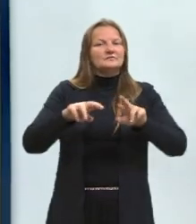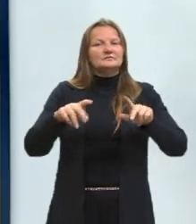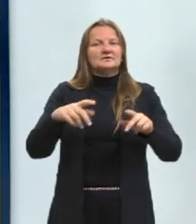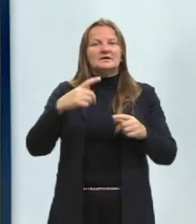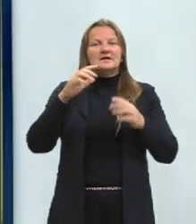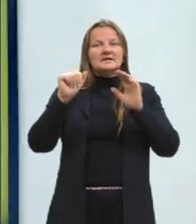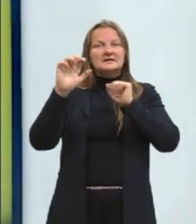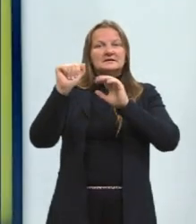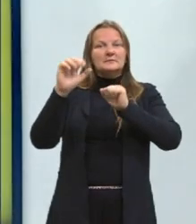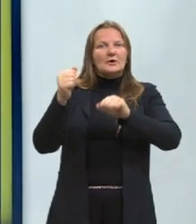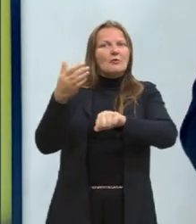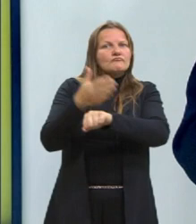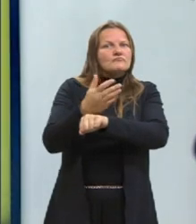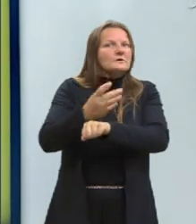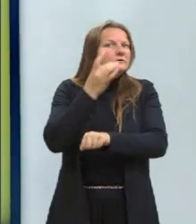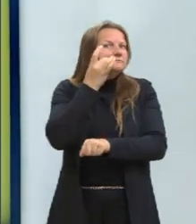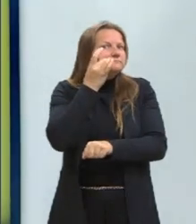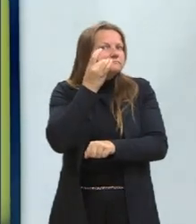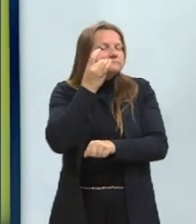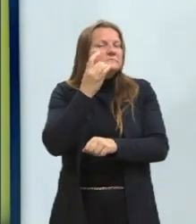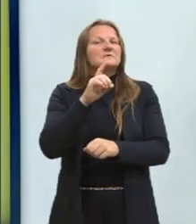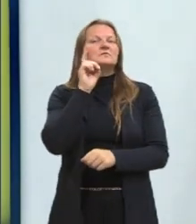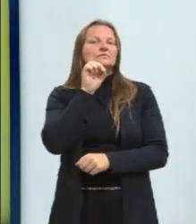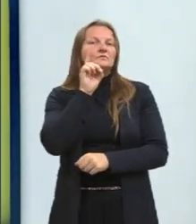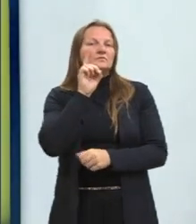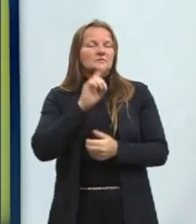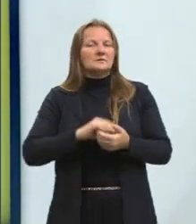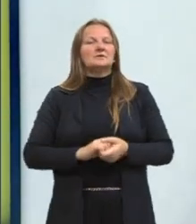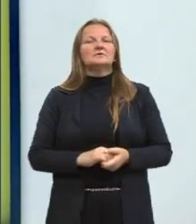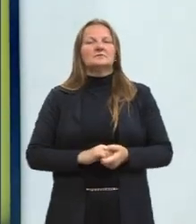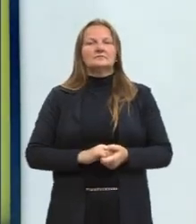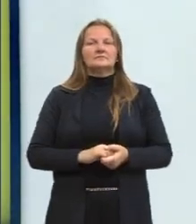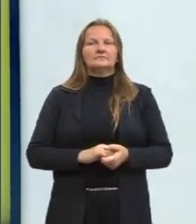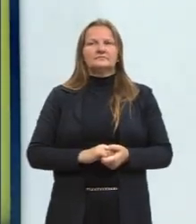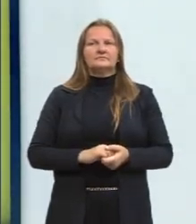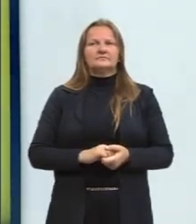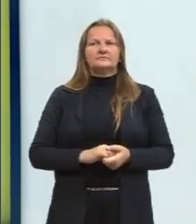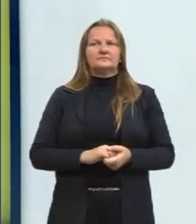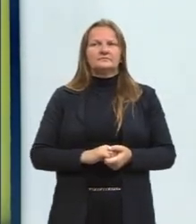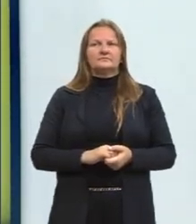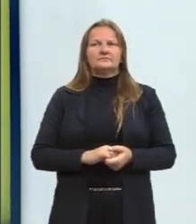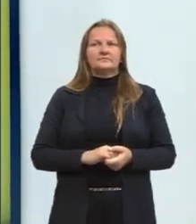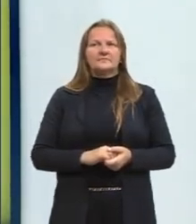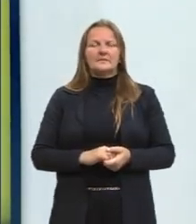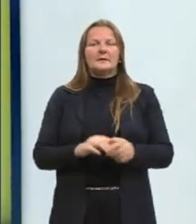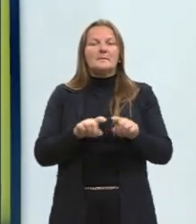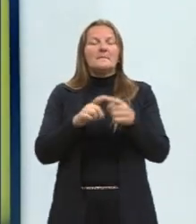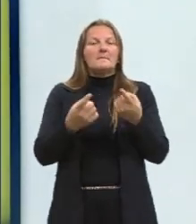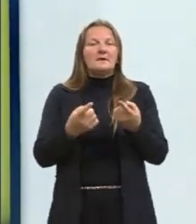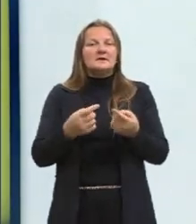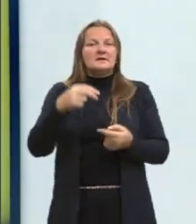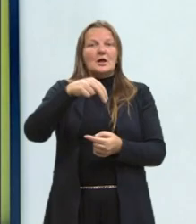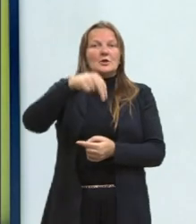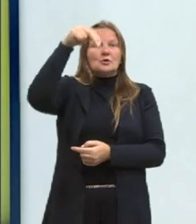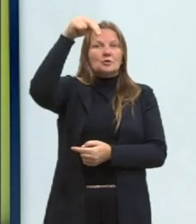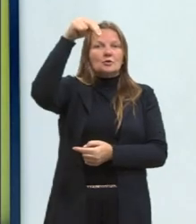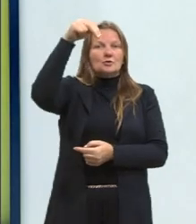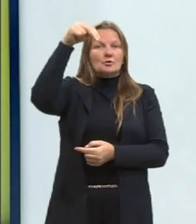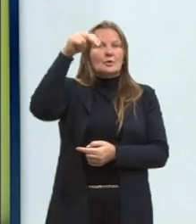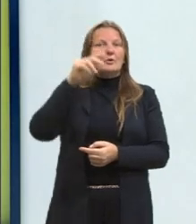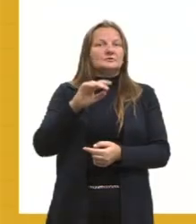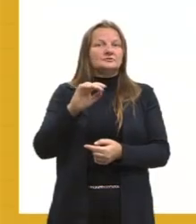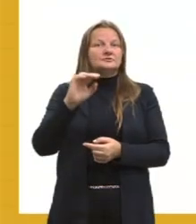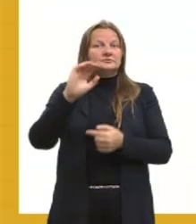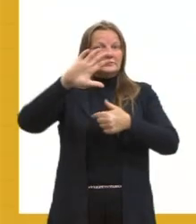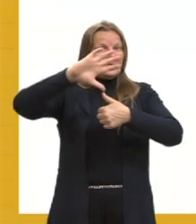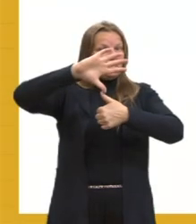extremamente presente no território americano, como a professora Márcia já nos falou. Só que, para os norte-americanos, eles